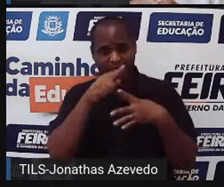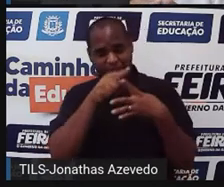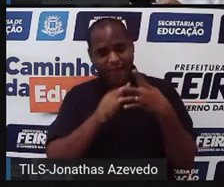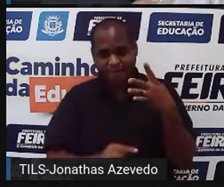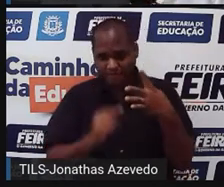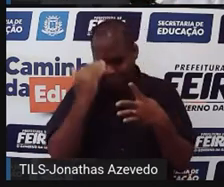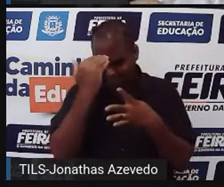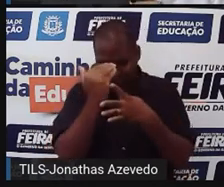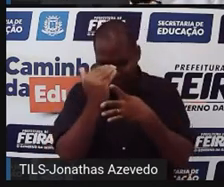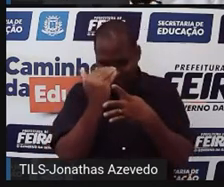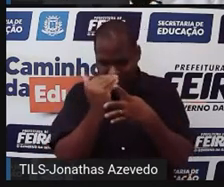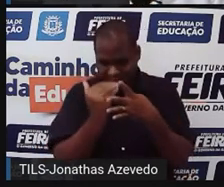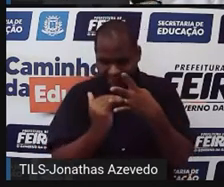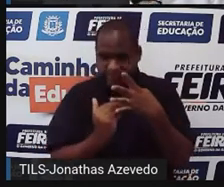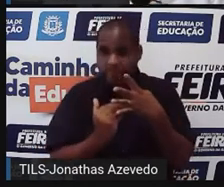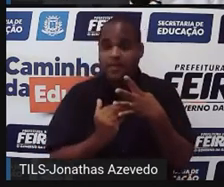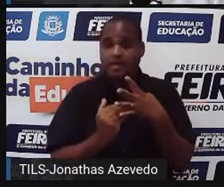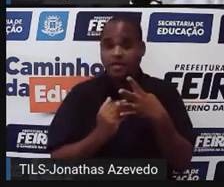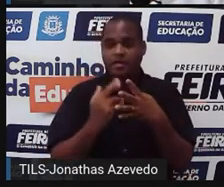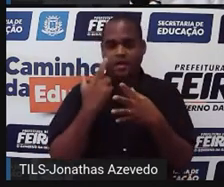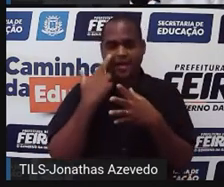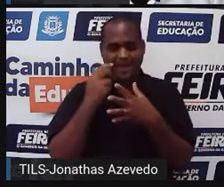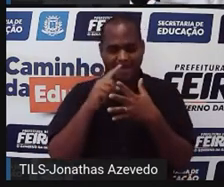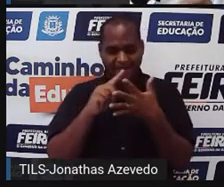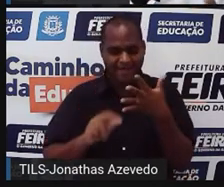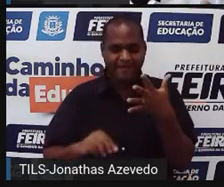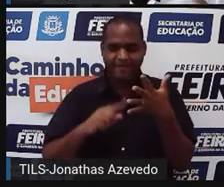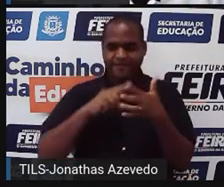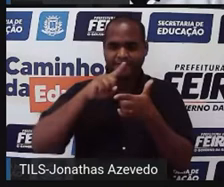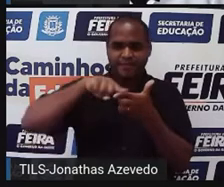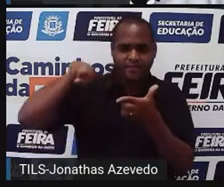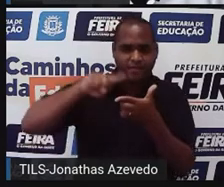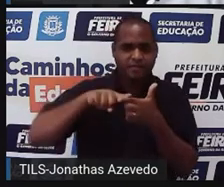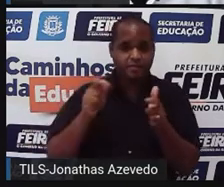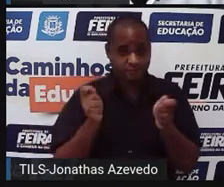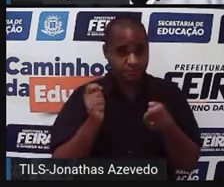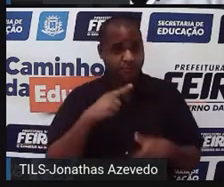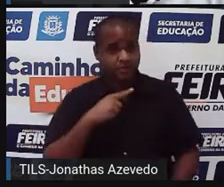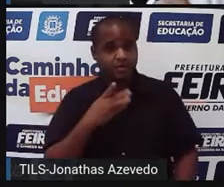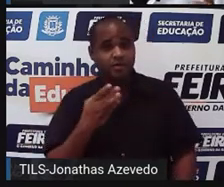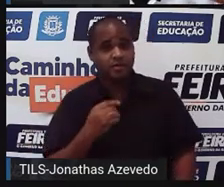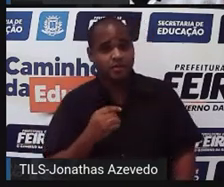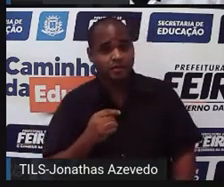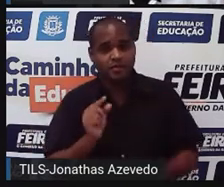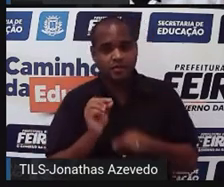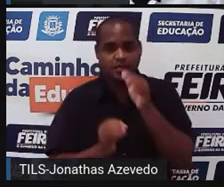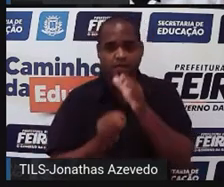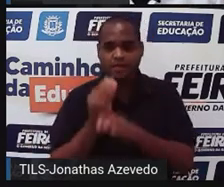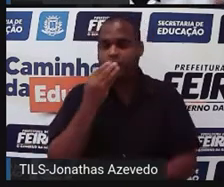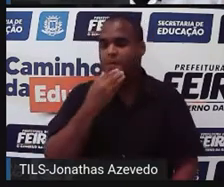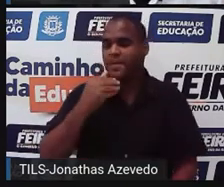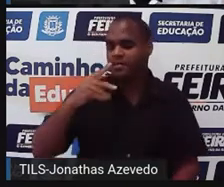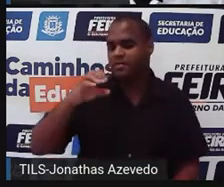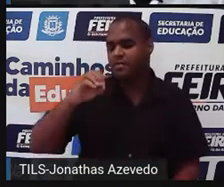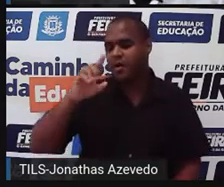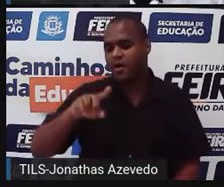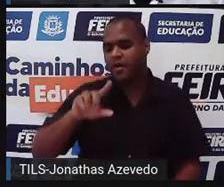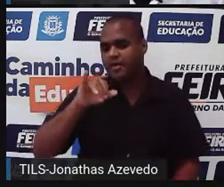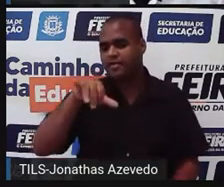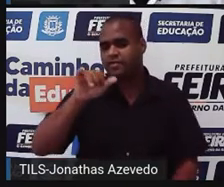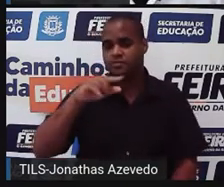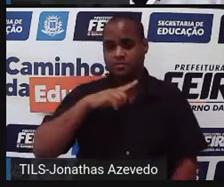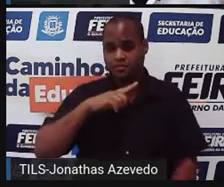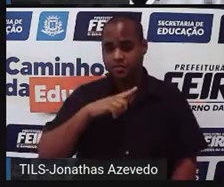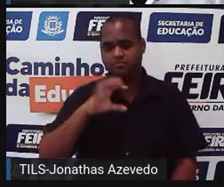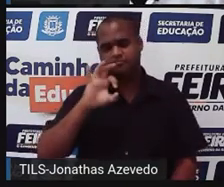passos da resolução de problemas, né? É criada por polia? Ótimo.